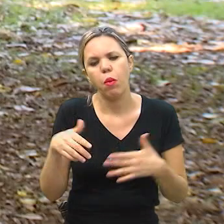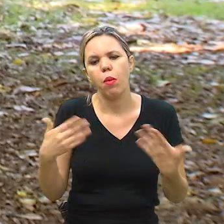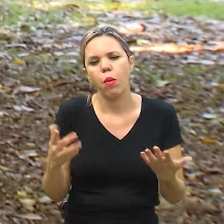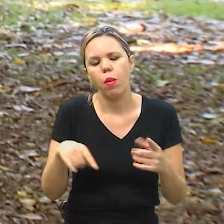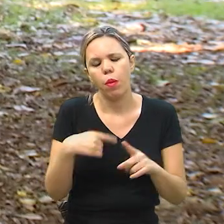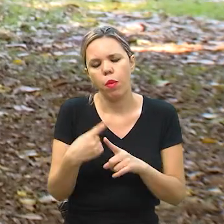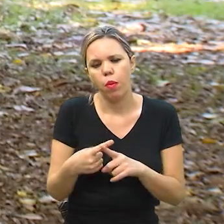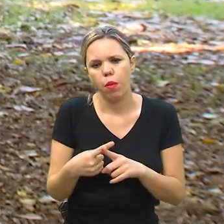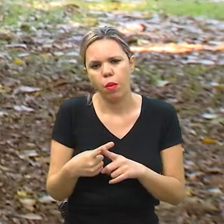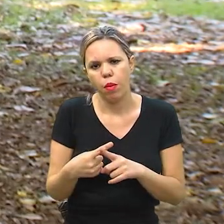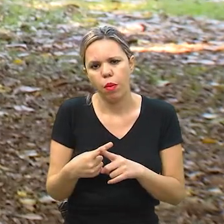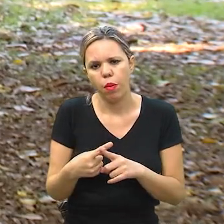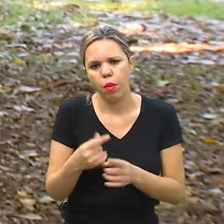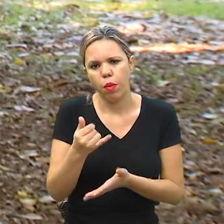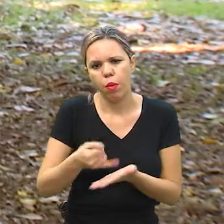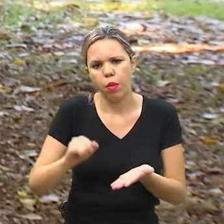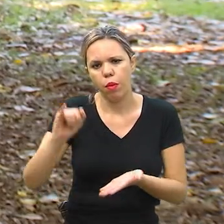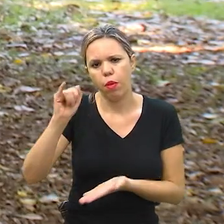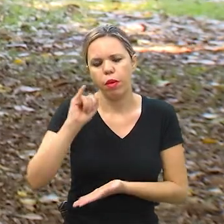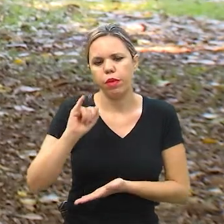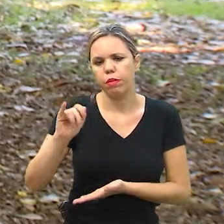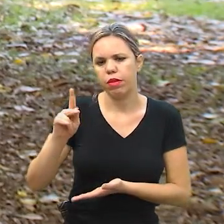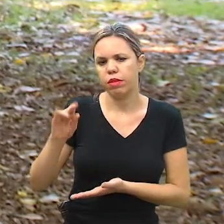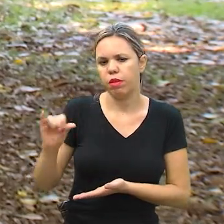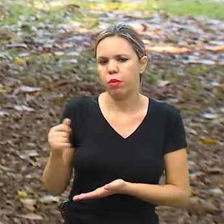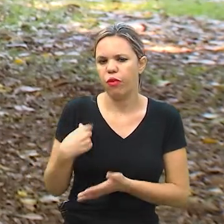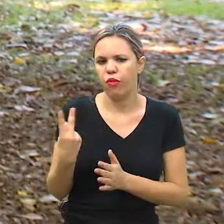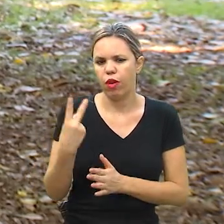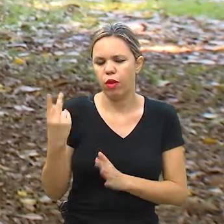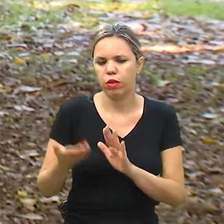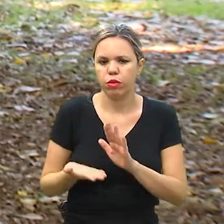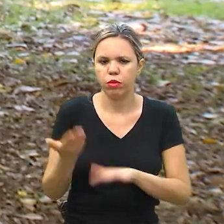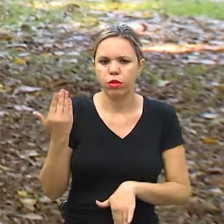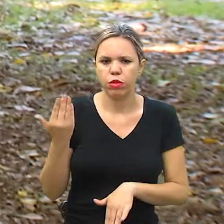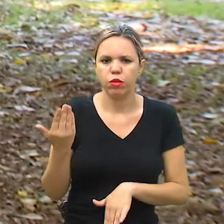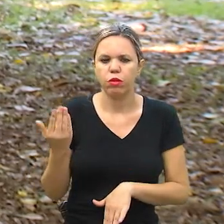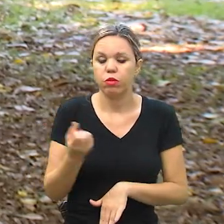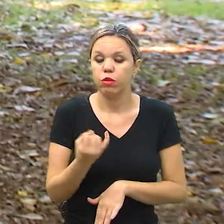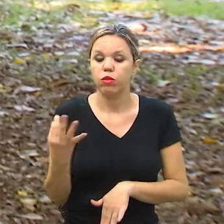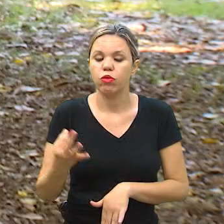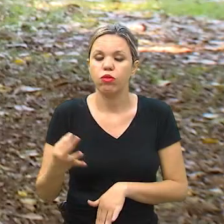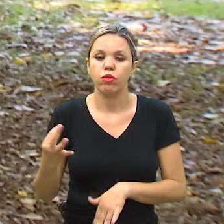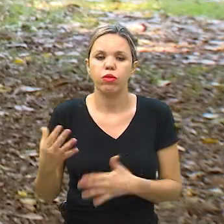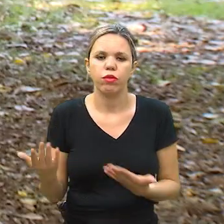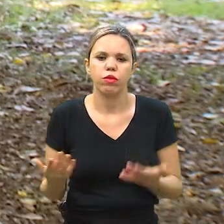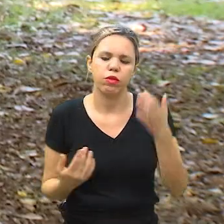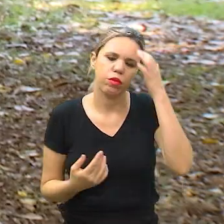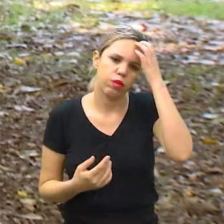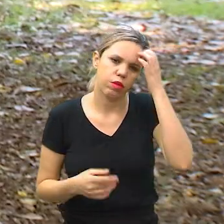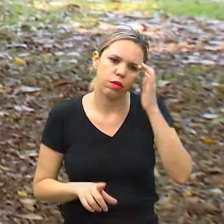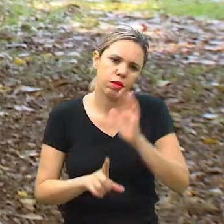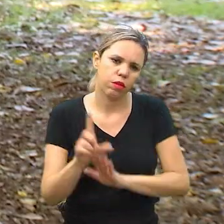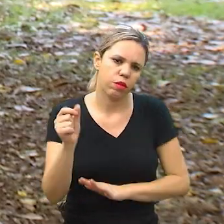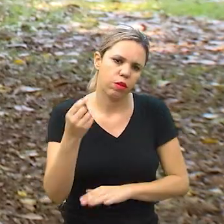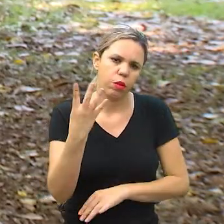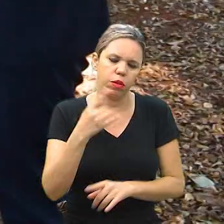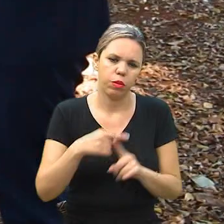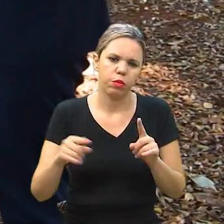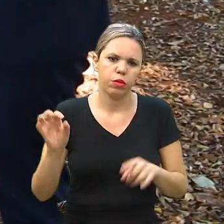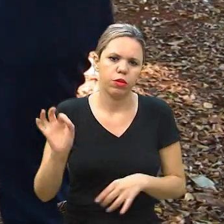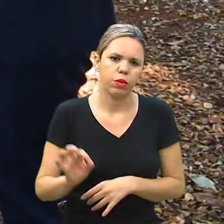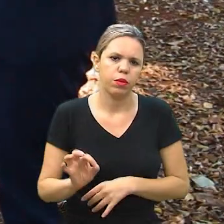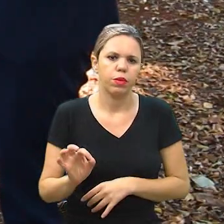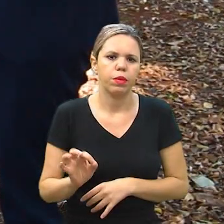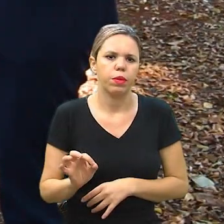a mais da inflação, do IPCA, o meu valor está subindo, meu percentual. Então, minha rentabilidade, se o IPCA deu 4,5%